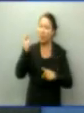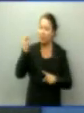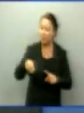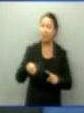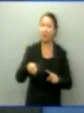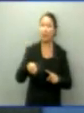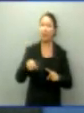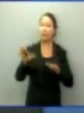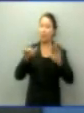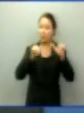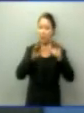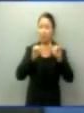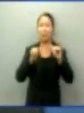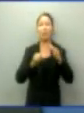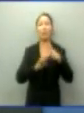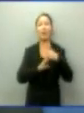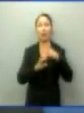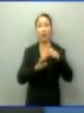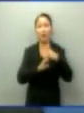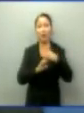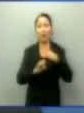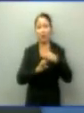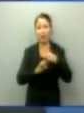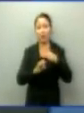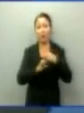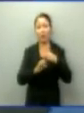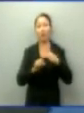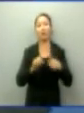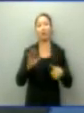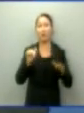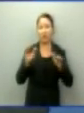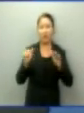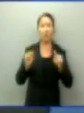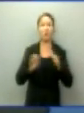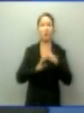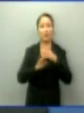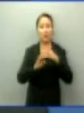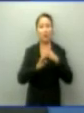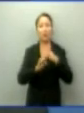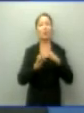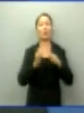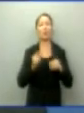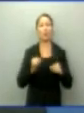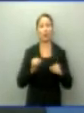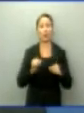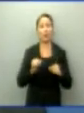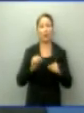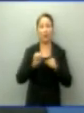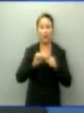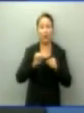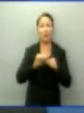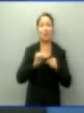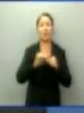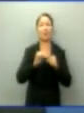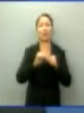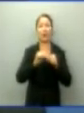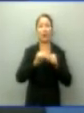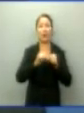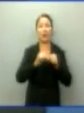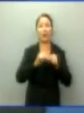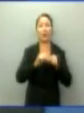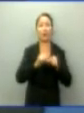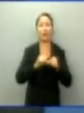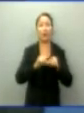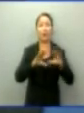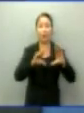atrair o polo madeireiro, noveleiro, que possa aqui estarar as suas indústrias, o polo de couro para que nós possamos transformar bolsas,